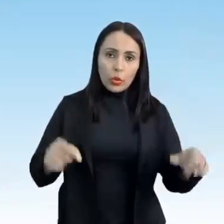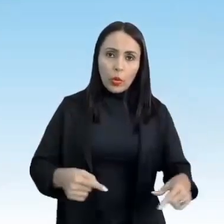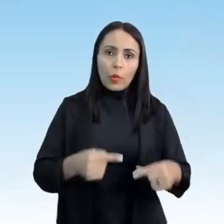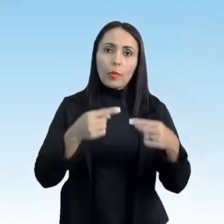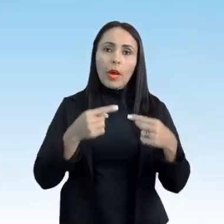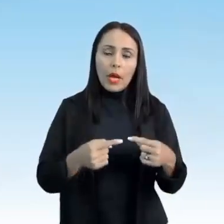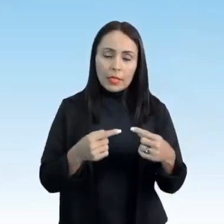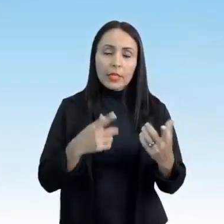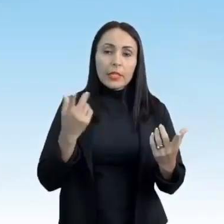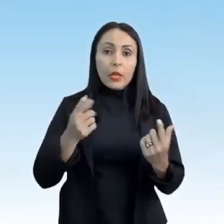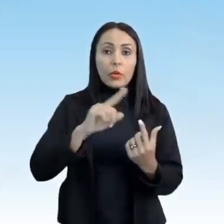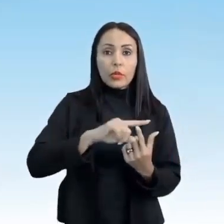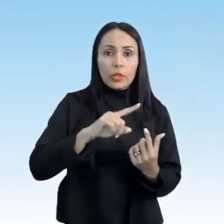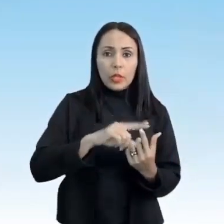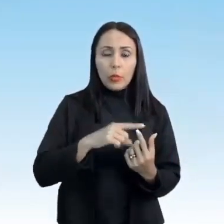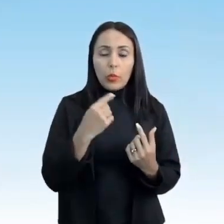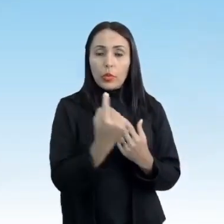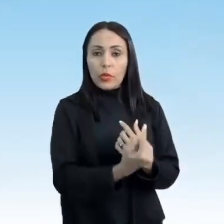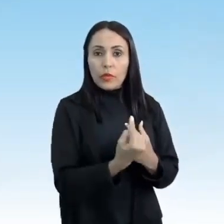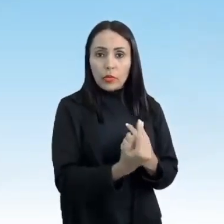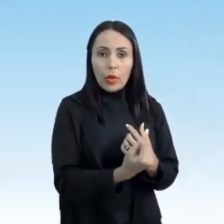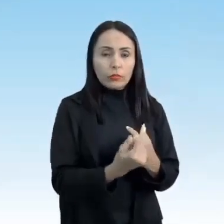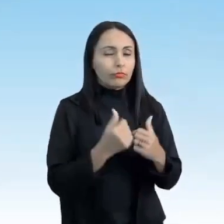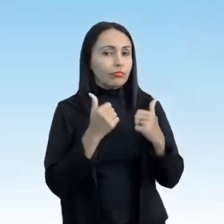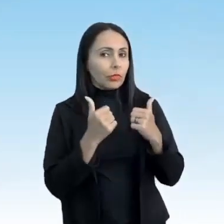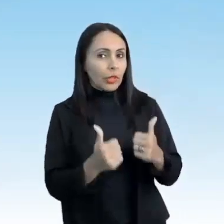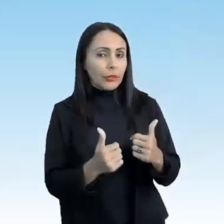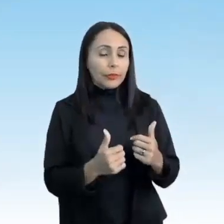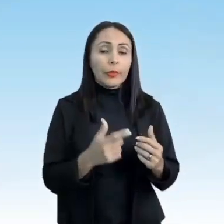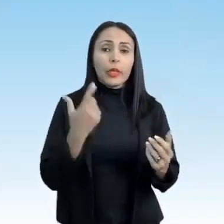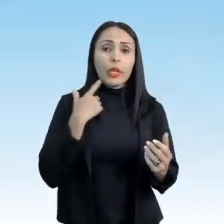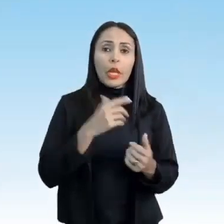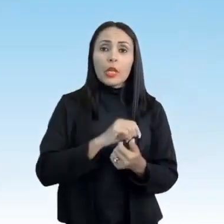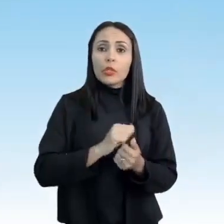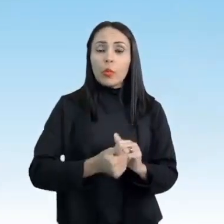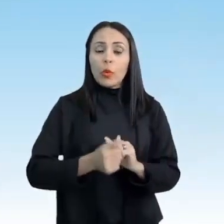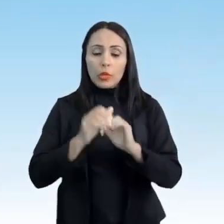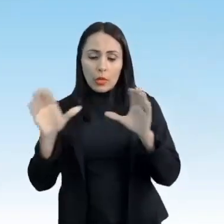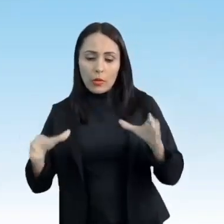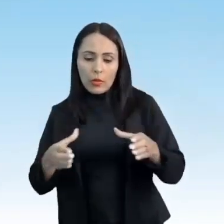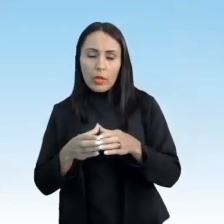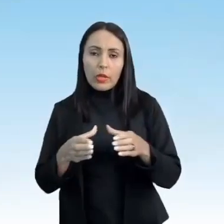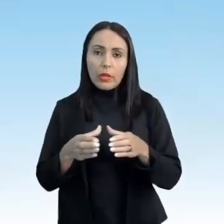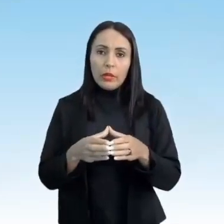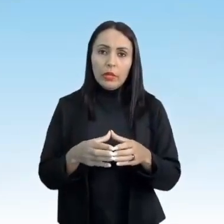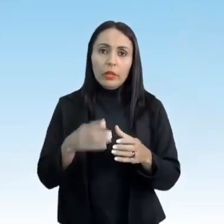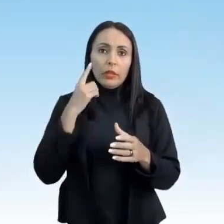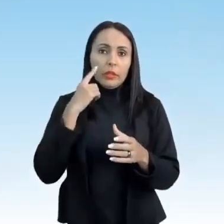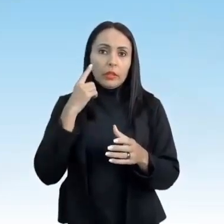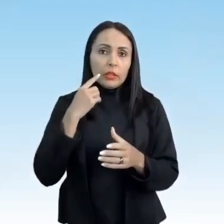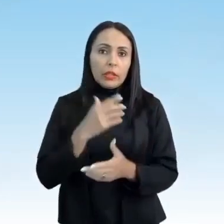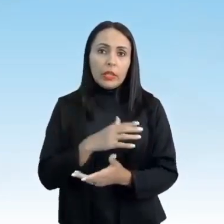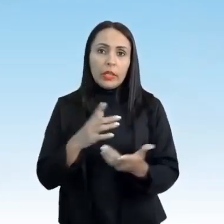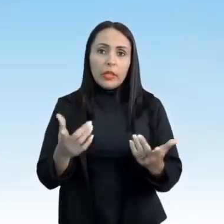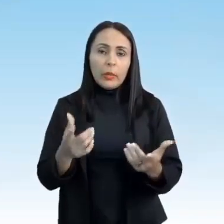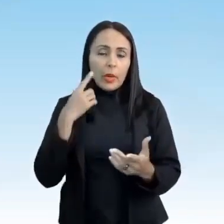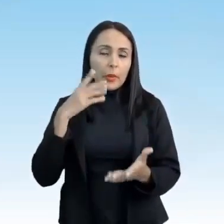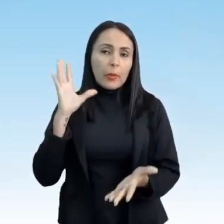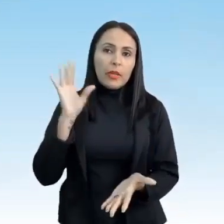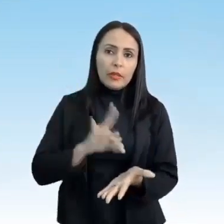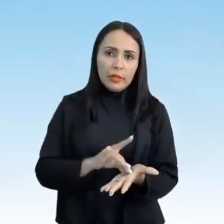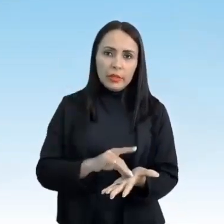Esses são os tipos de esportes individuais, ok? E esportes coletivos temos esportes de marca e precisão,